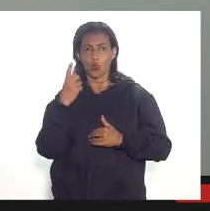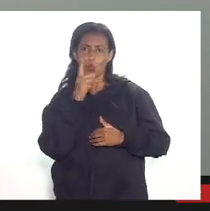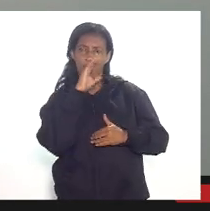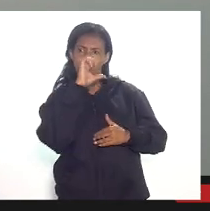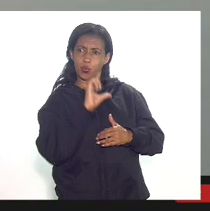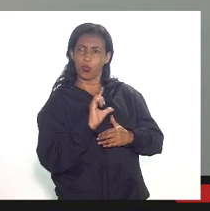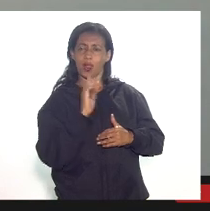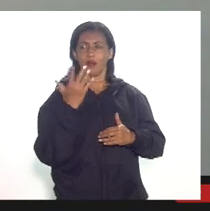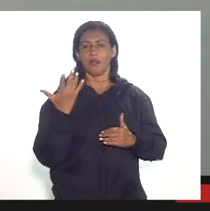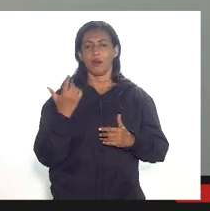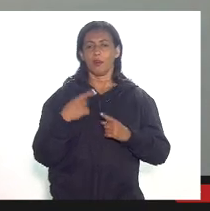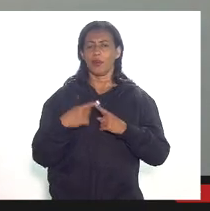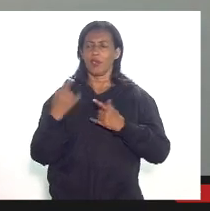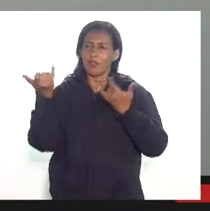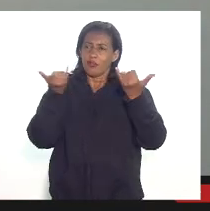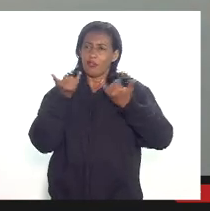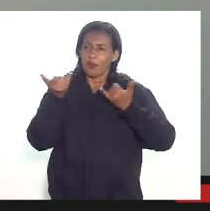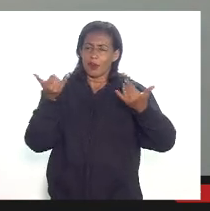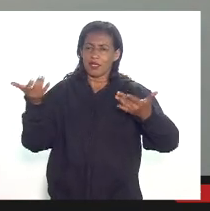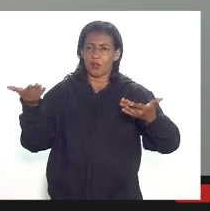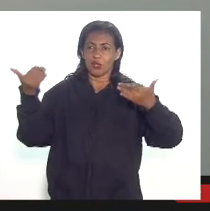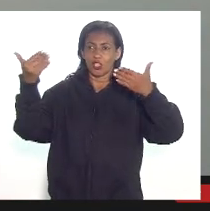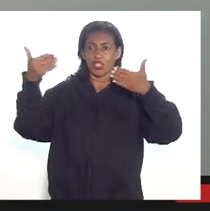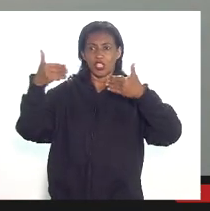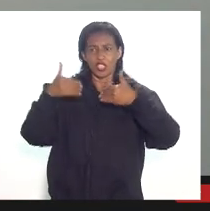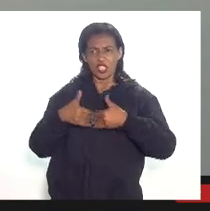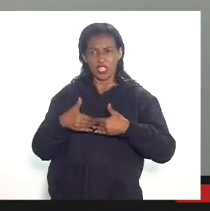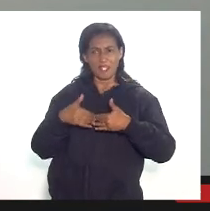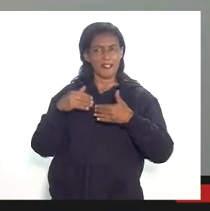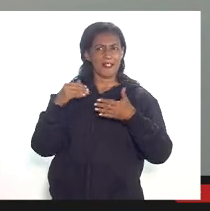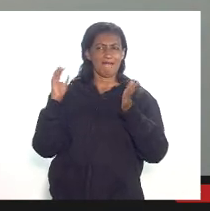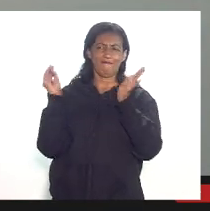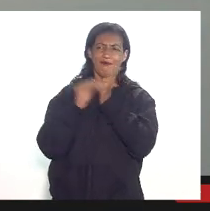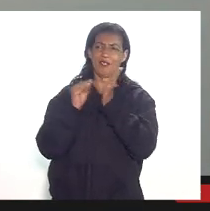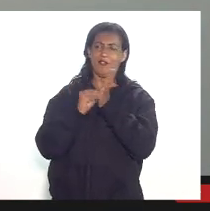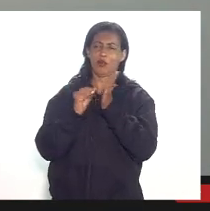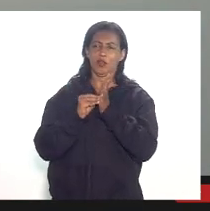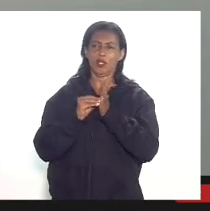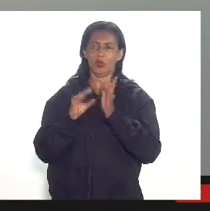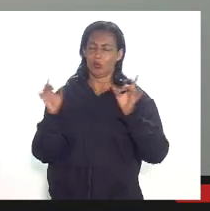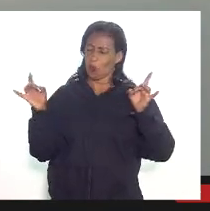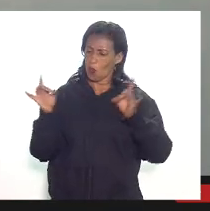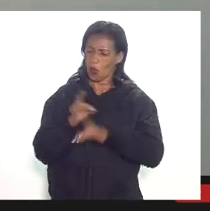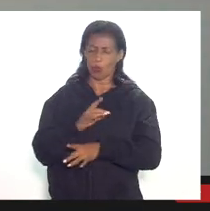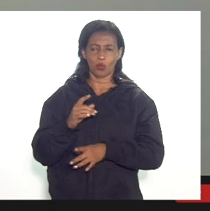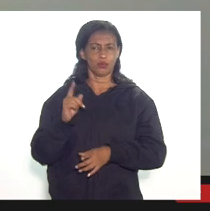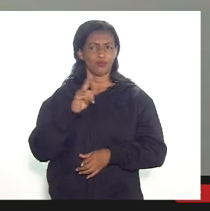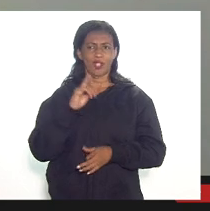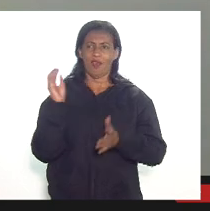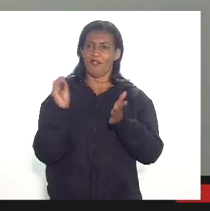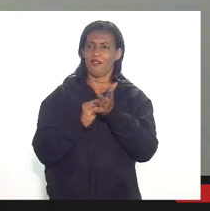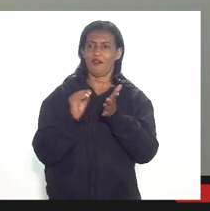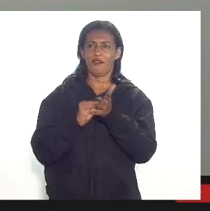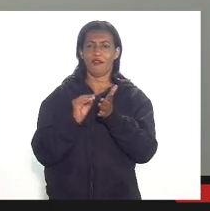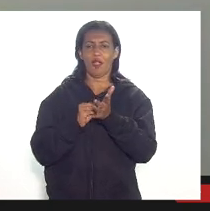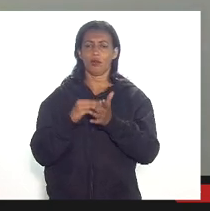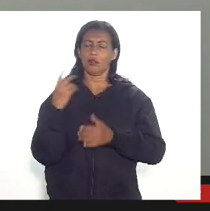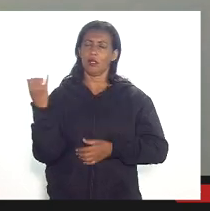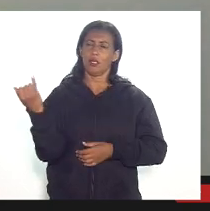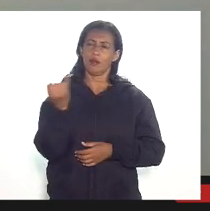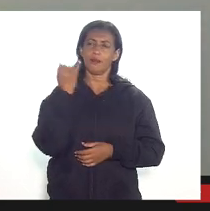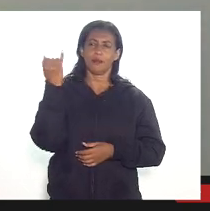informações que chegam a nós são inconclusivas são insuficientes então é muito importante falar que nós temos